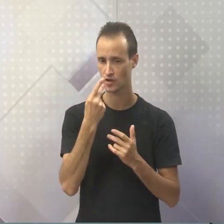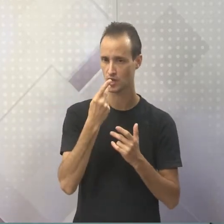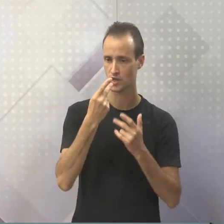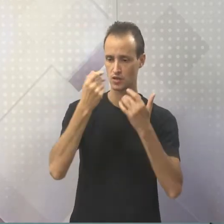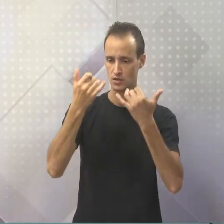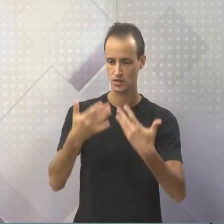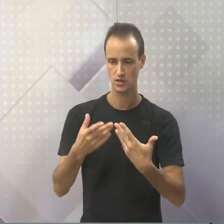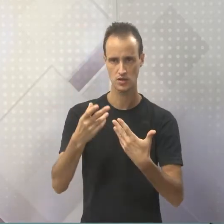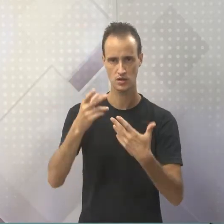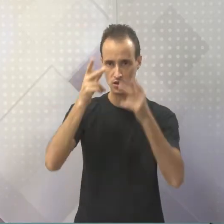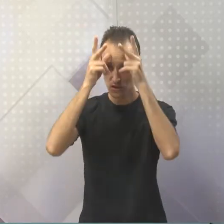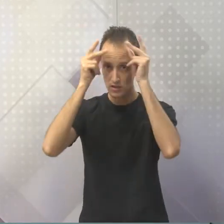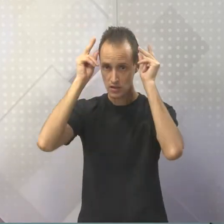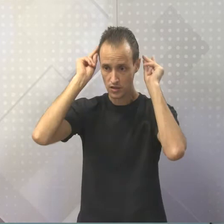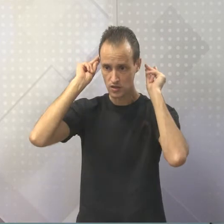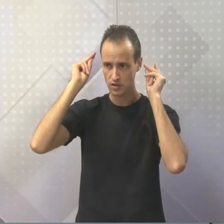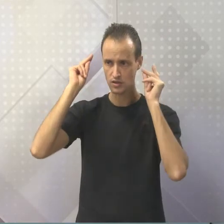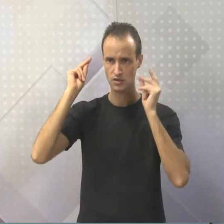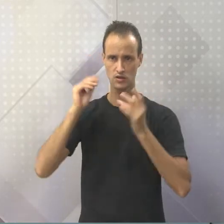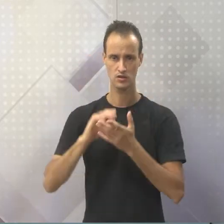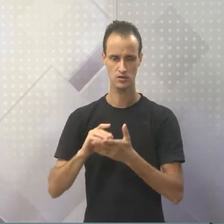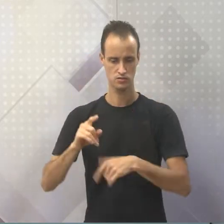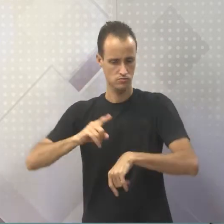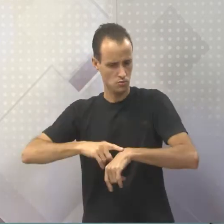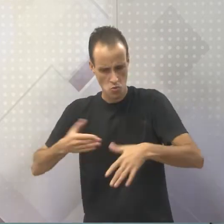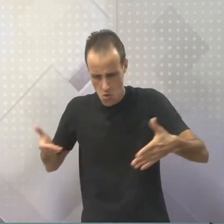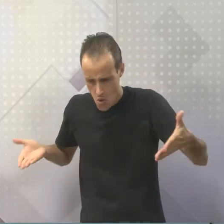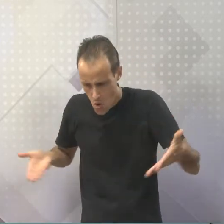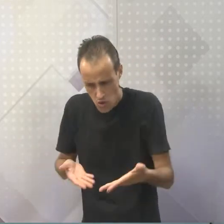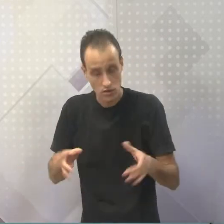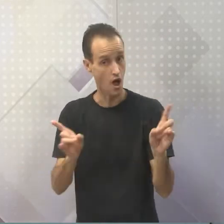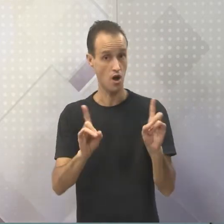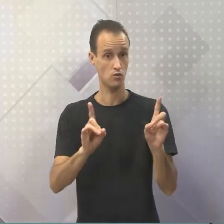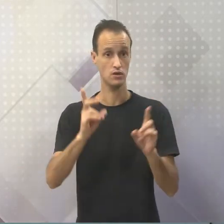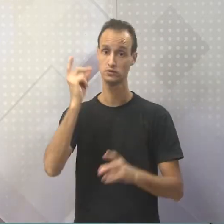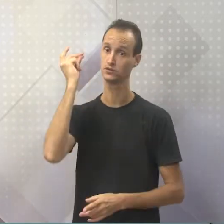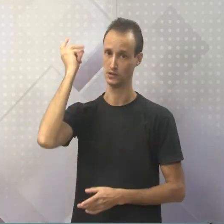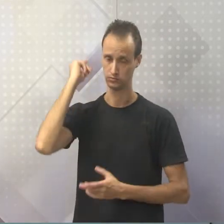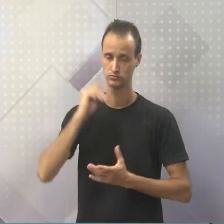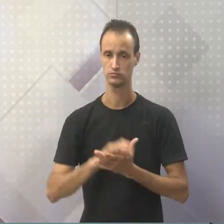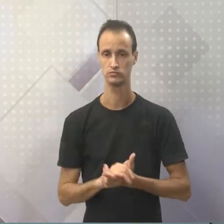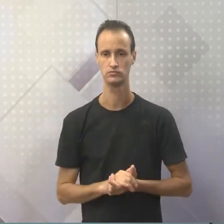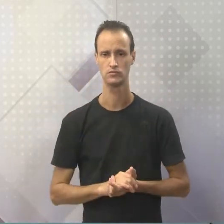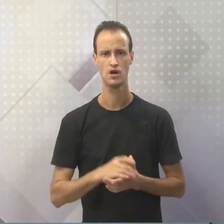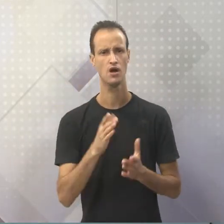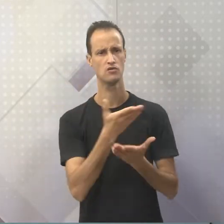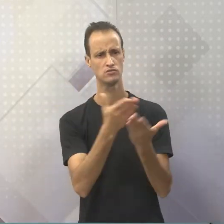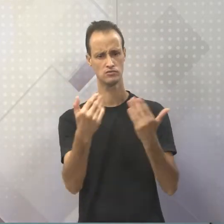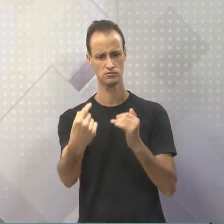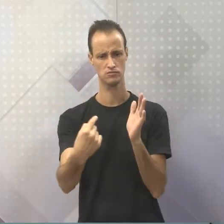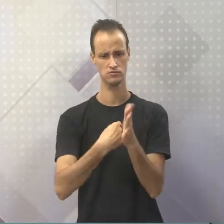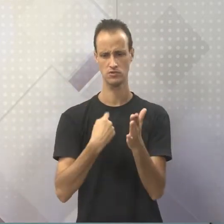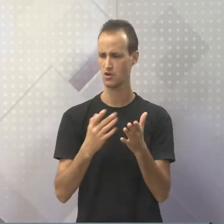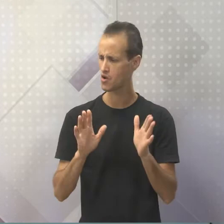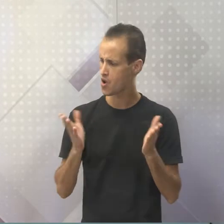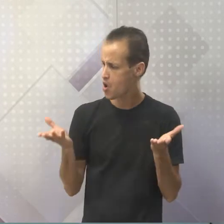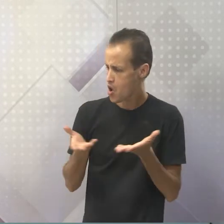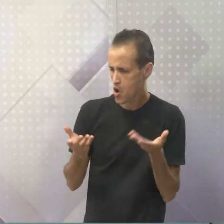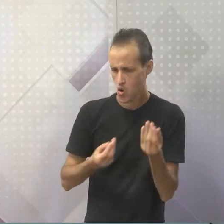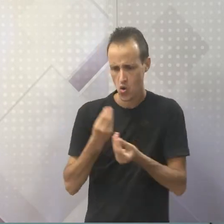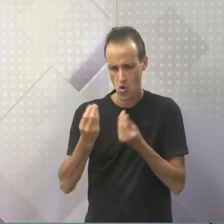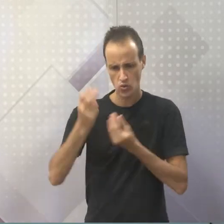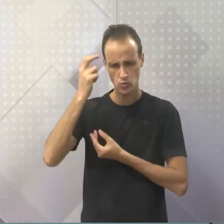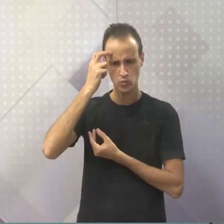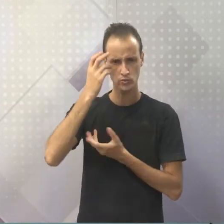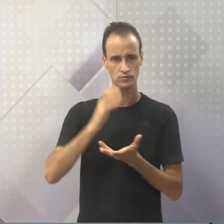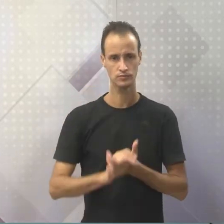Grécia Antiga, não é da Grécia dos tempos atuais, não. Mas aí vocês me perguntam, tá, professor, mas hoje como é que funciona a